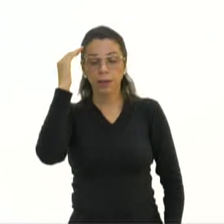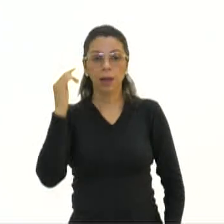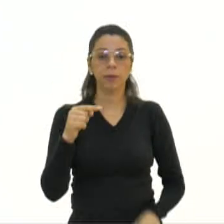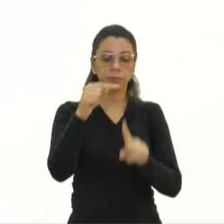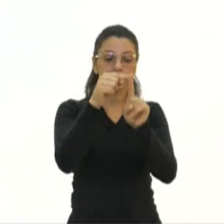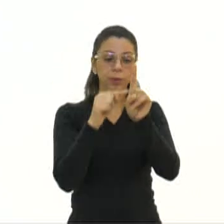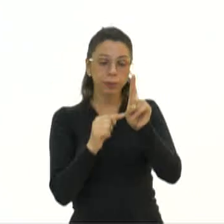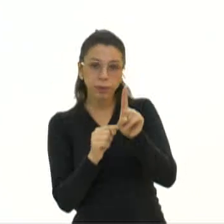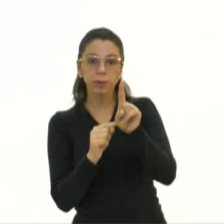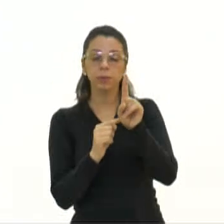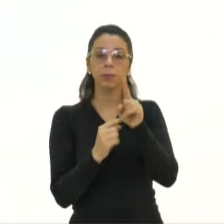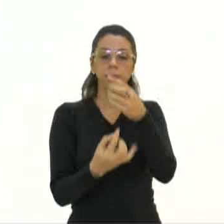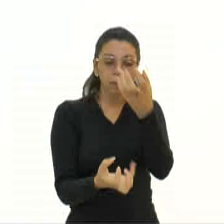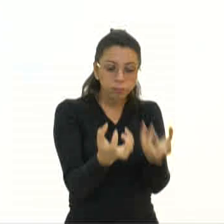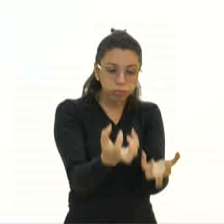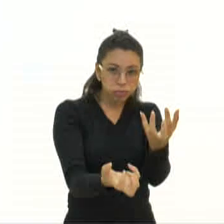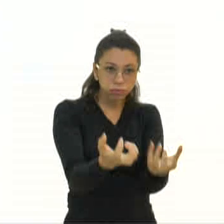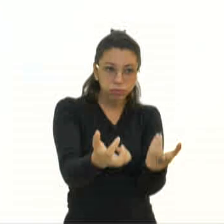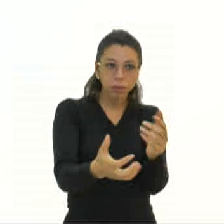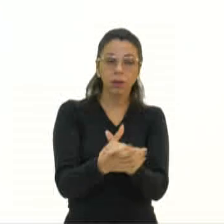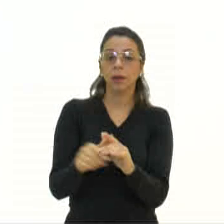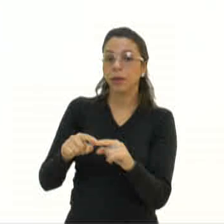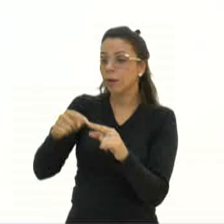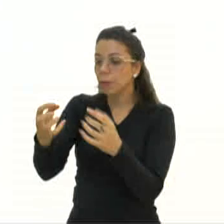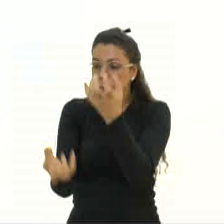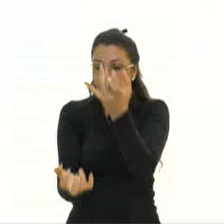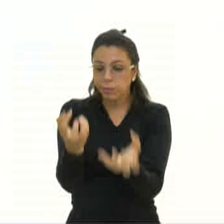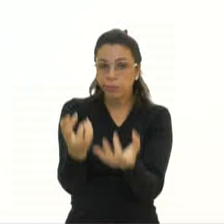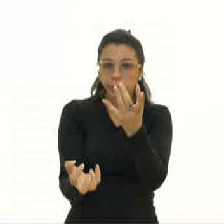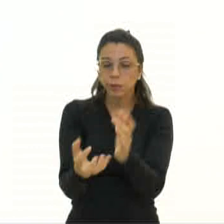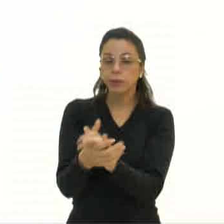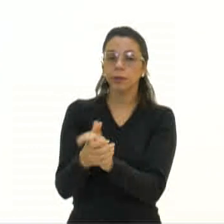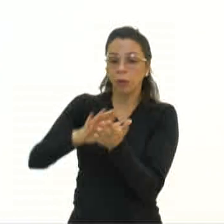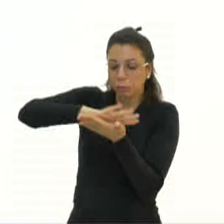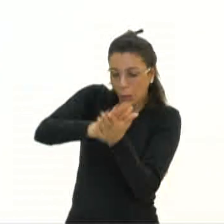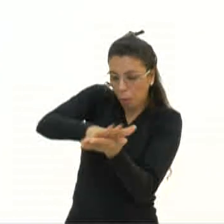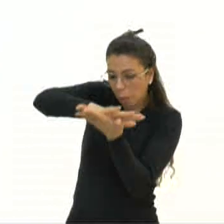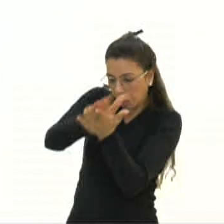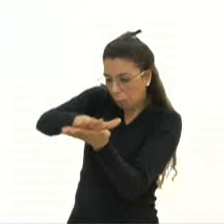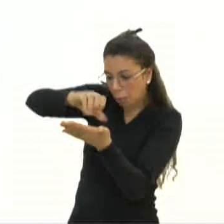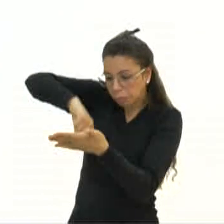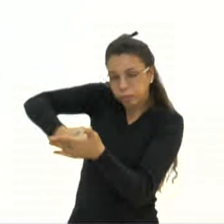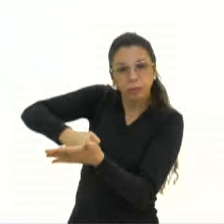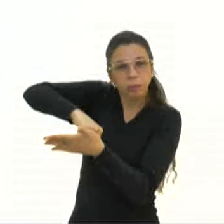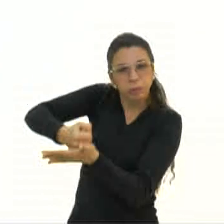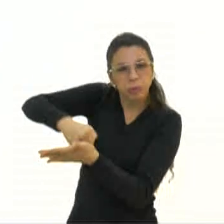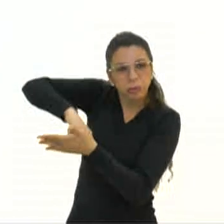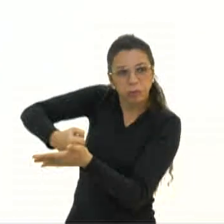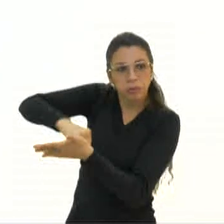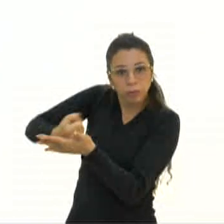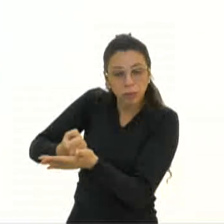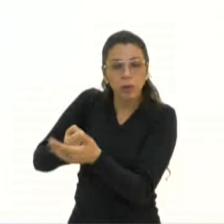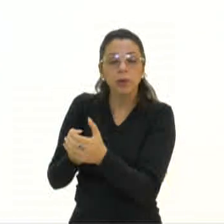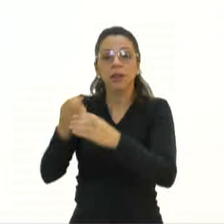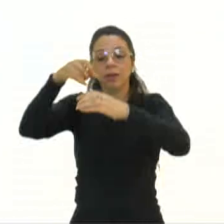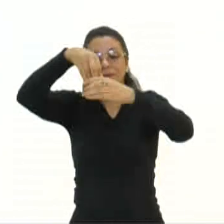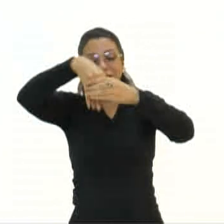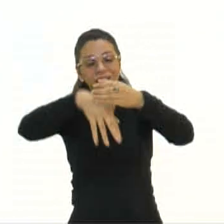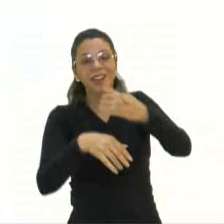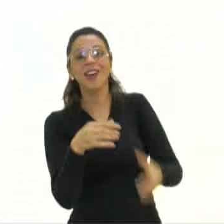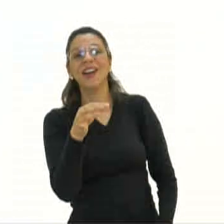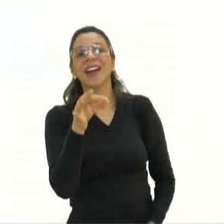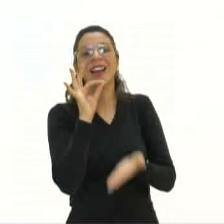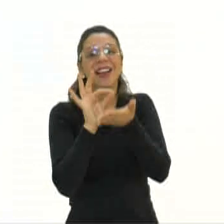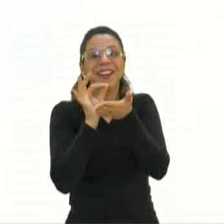torragem que você faz. E aí, depois que torra, você moe o café e consegue passar ele para tomar no café da manhã ou à